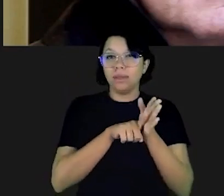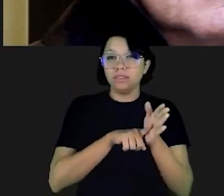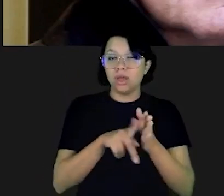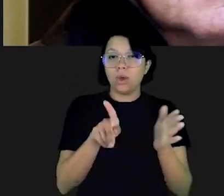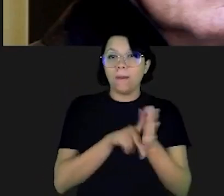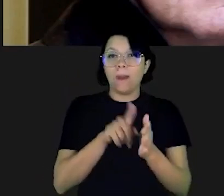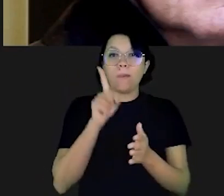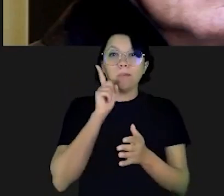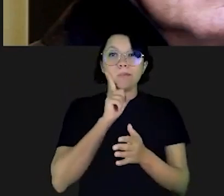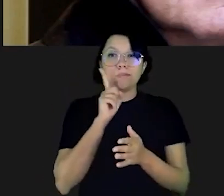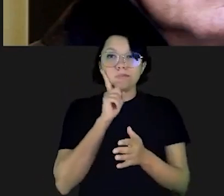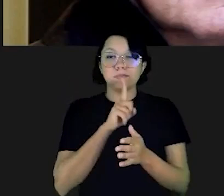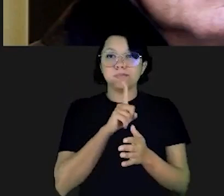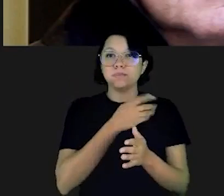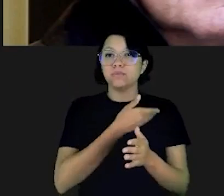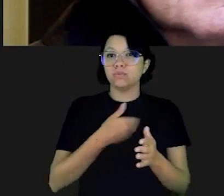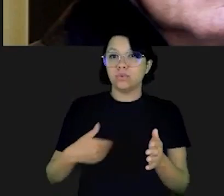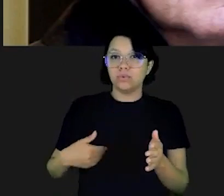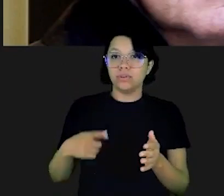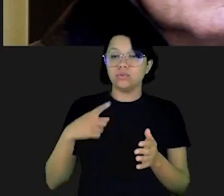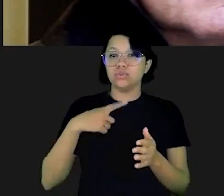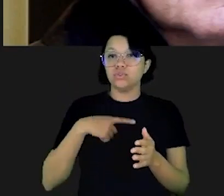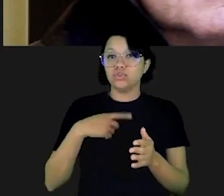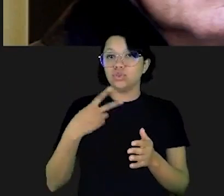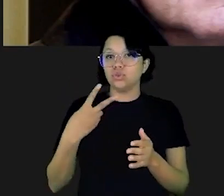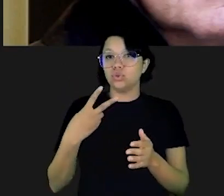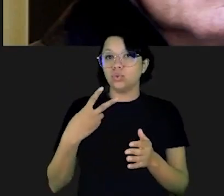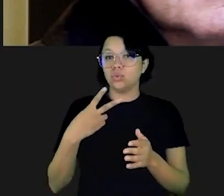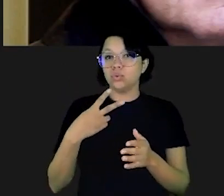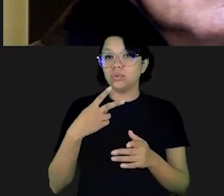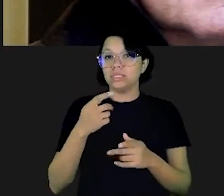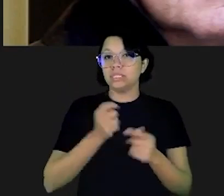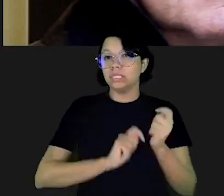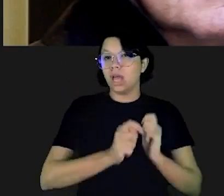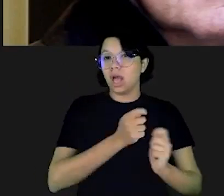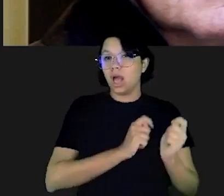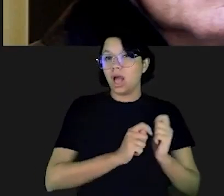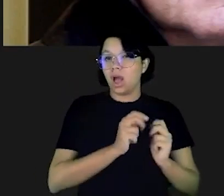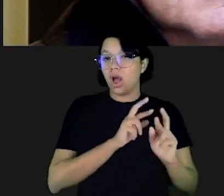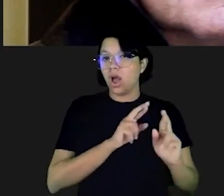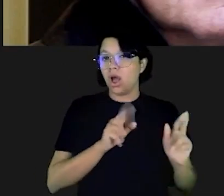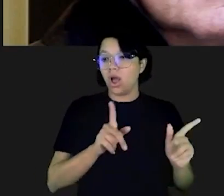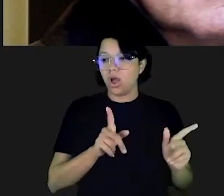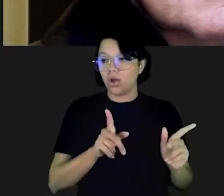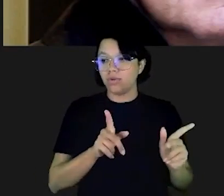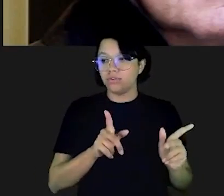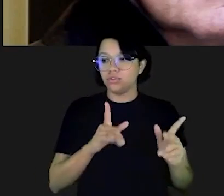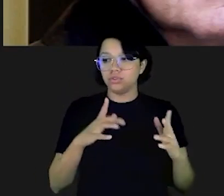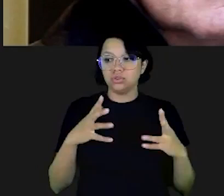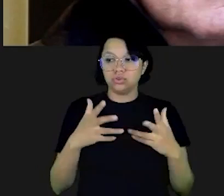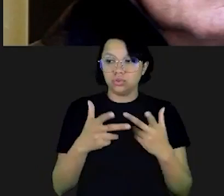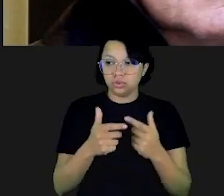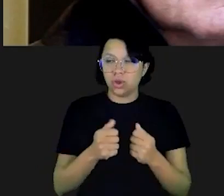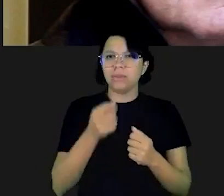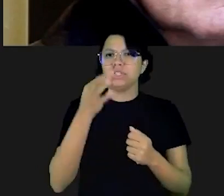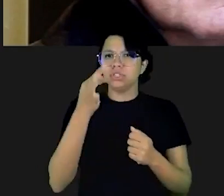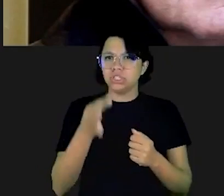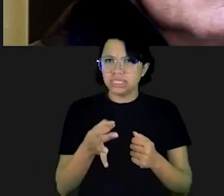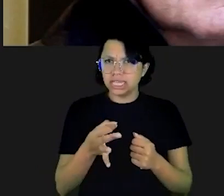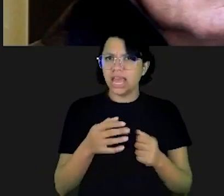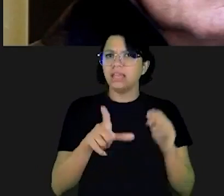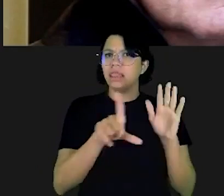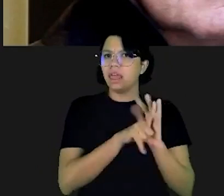consultor do governo americano para finanças e este homem tinha dois negócios paralelos. Ele tinha um negócio